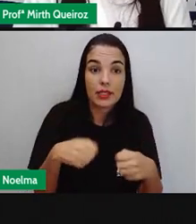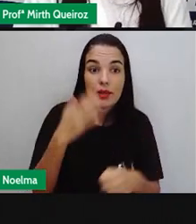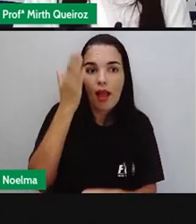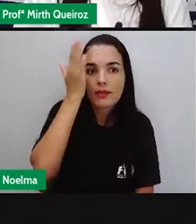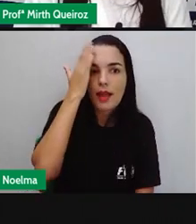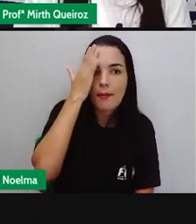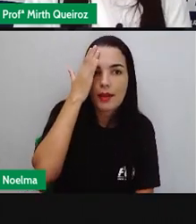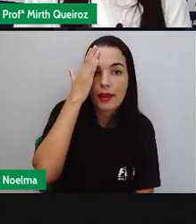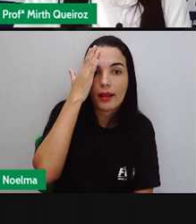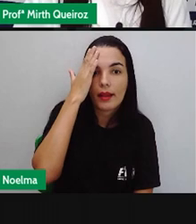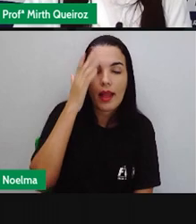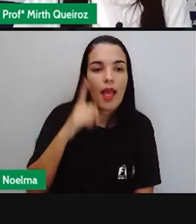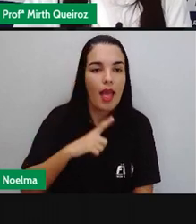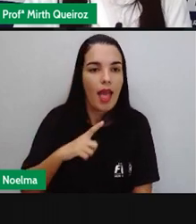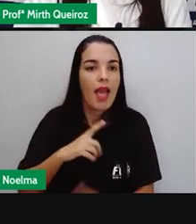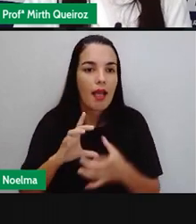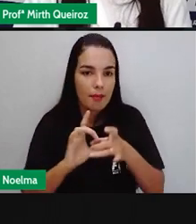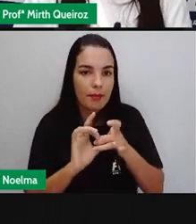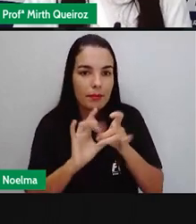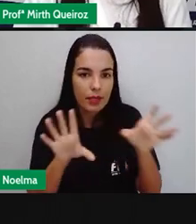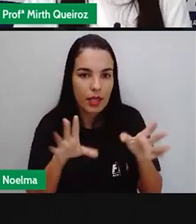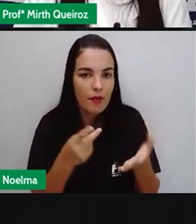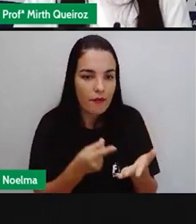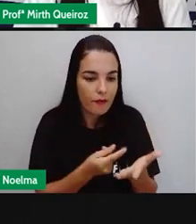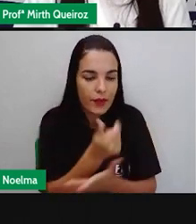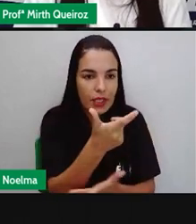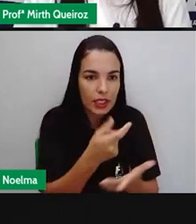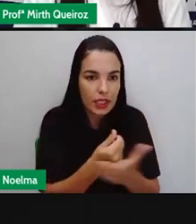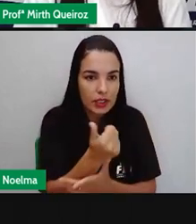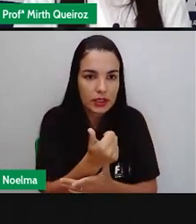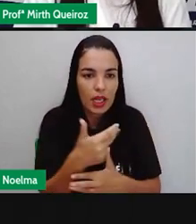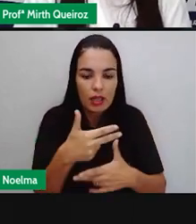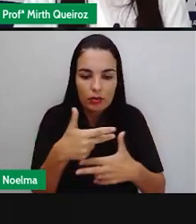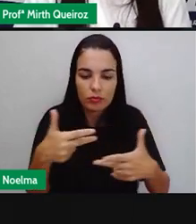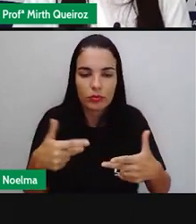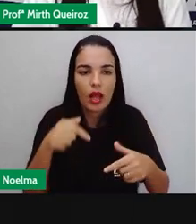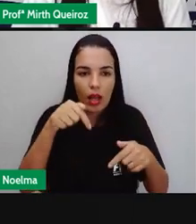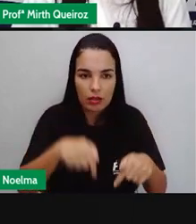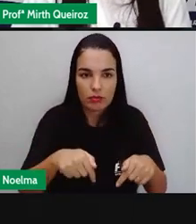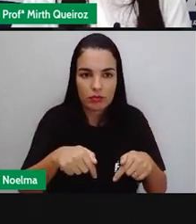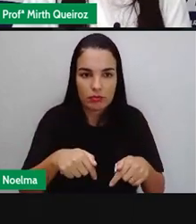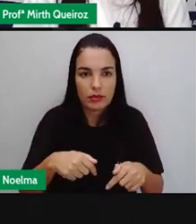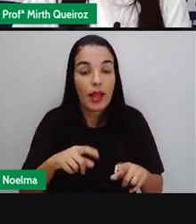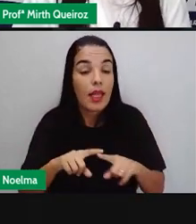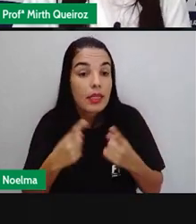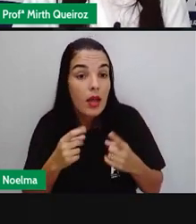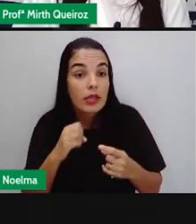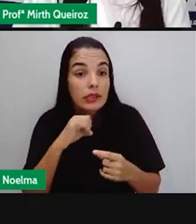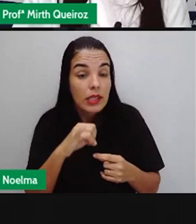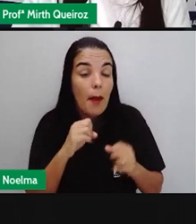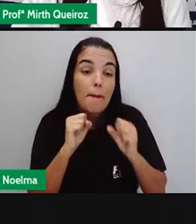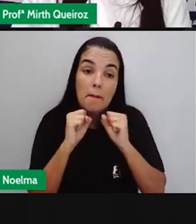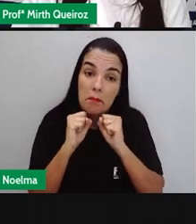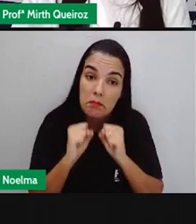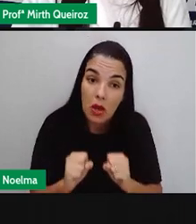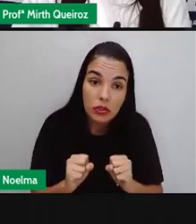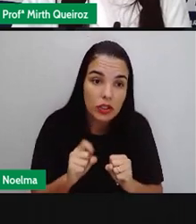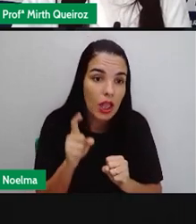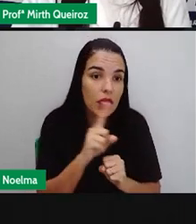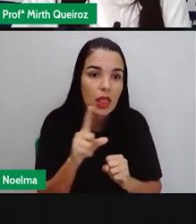É permitido venda de mercadorias neste local. Então, se torna aí